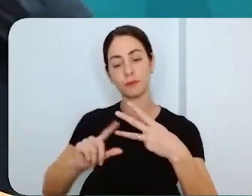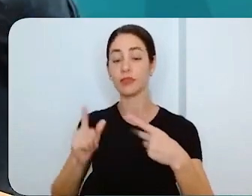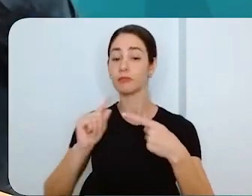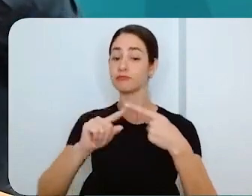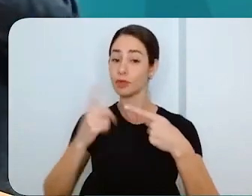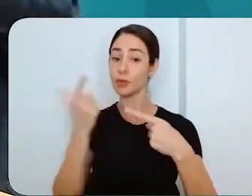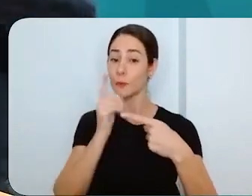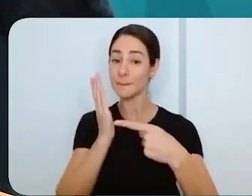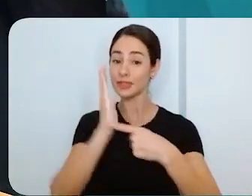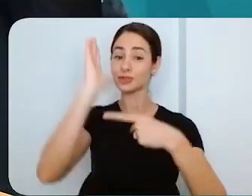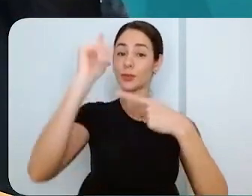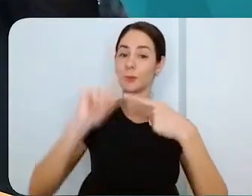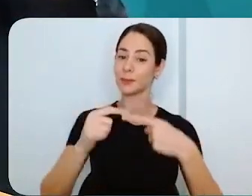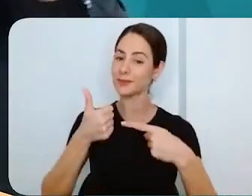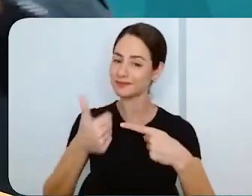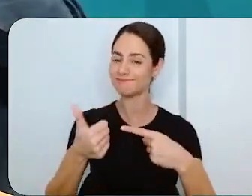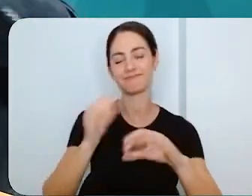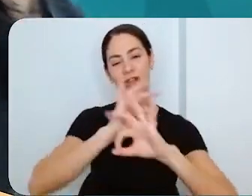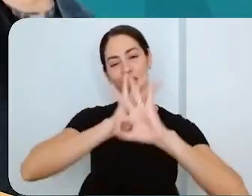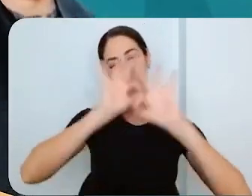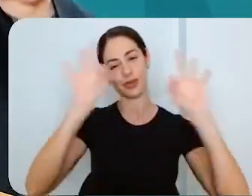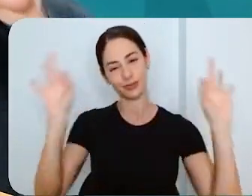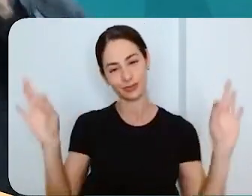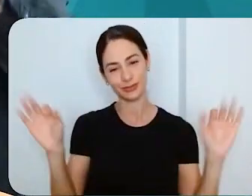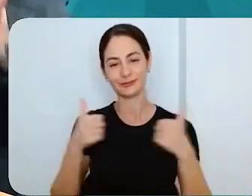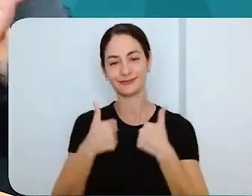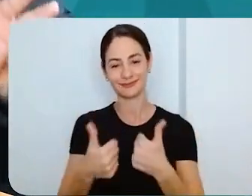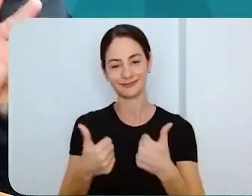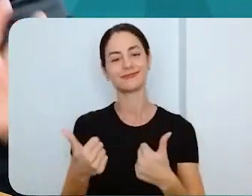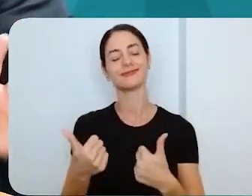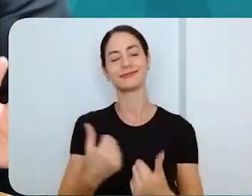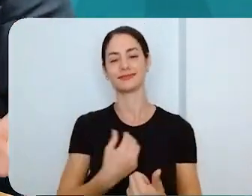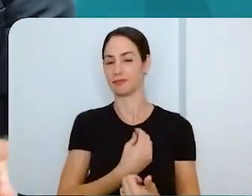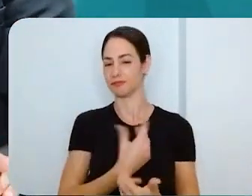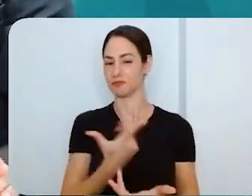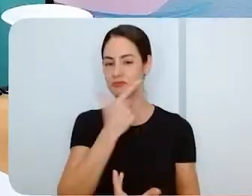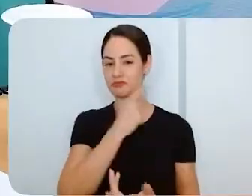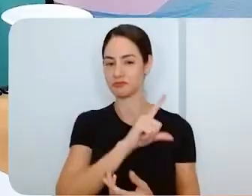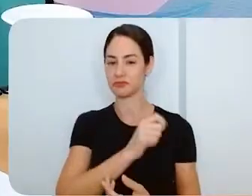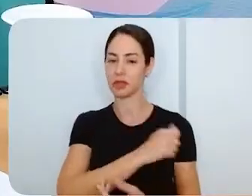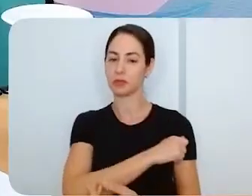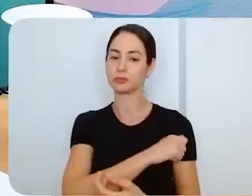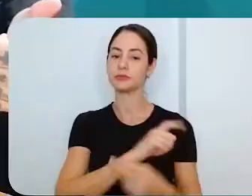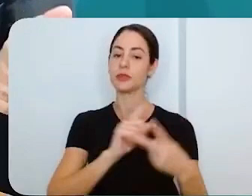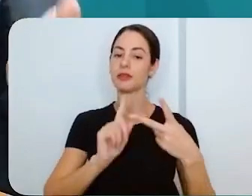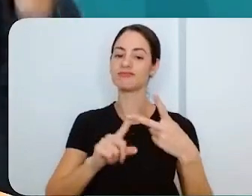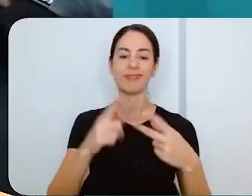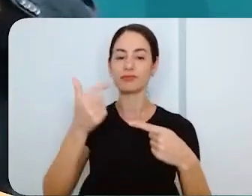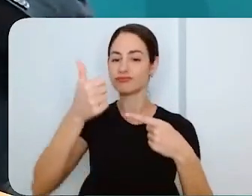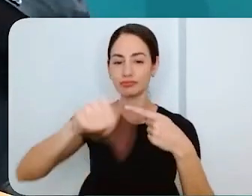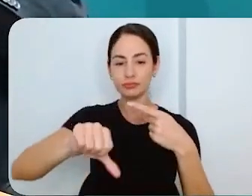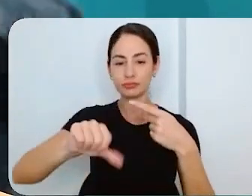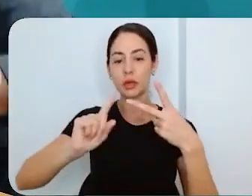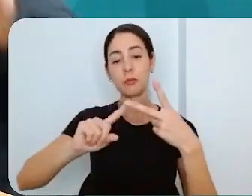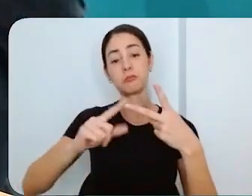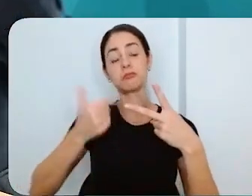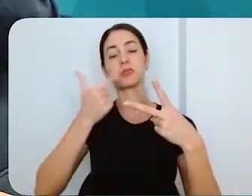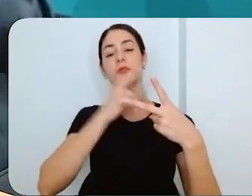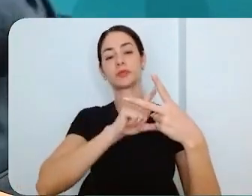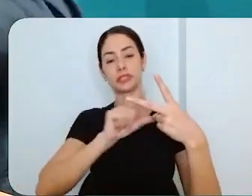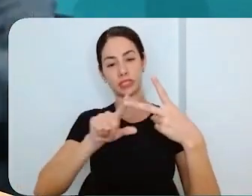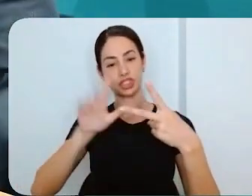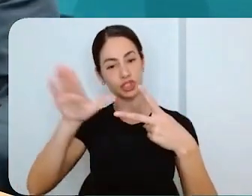se classificar na primeira, é o melhor dos mundos, né? Sonho realizado, vai ser nosso aluno na primeira opção. Caso ele não consiga, mas consiga na segunda,